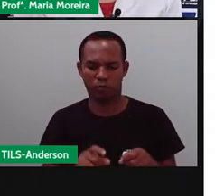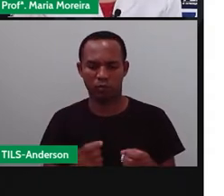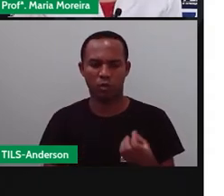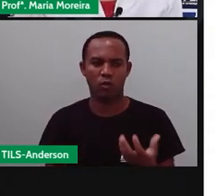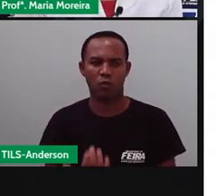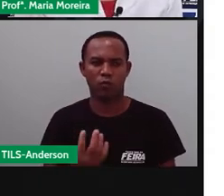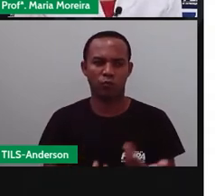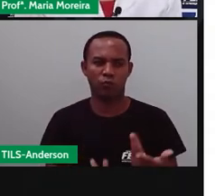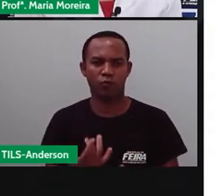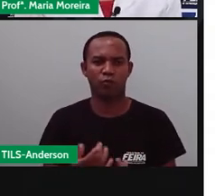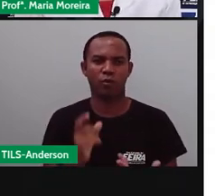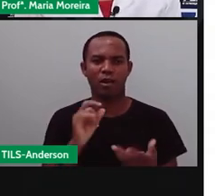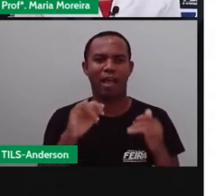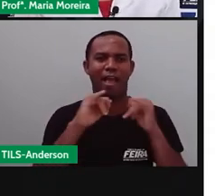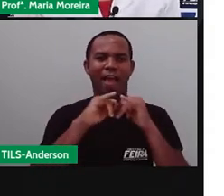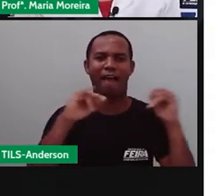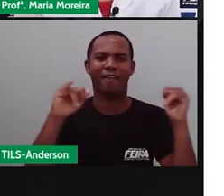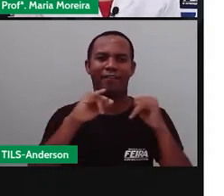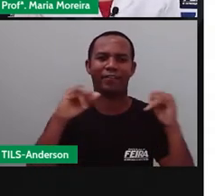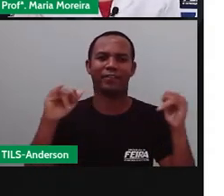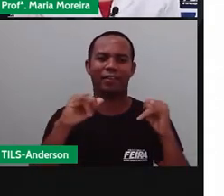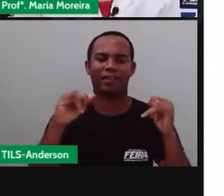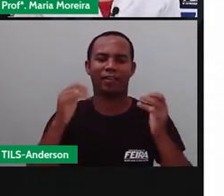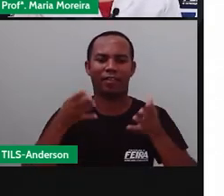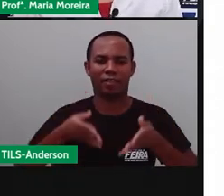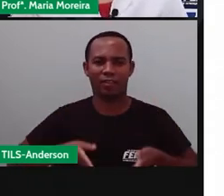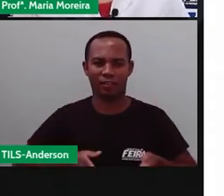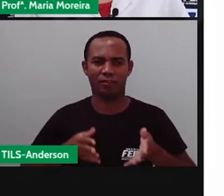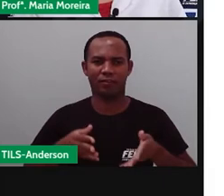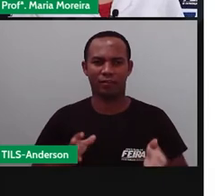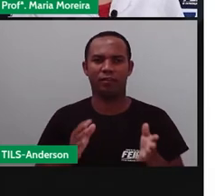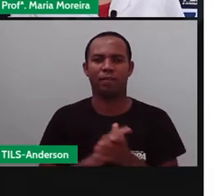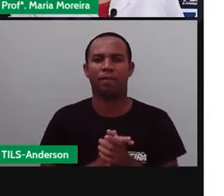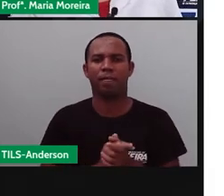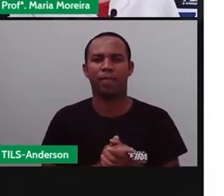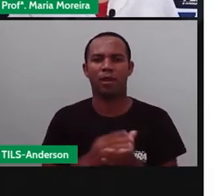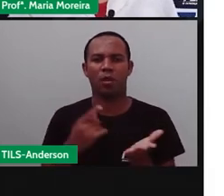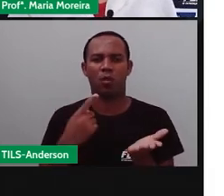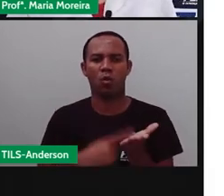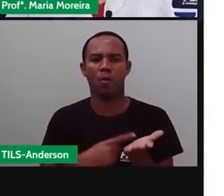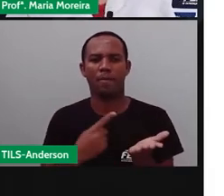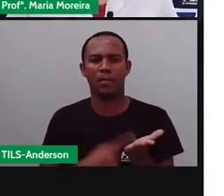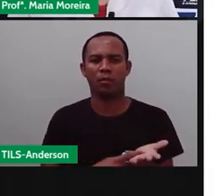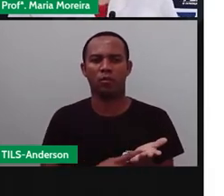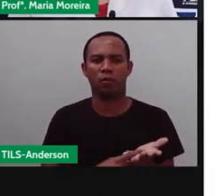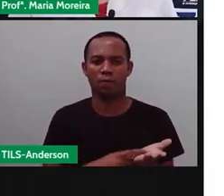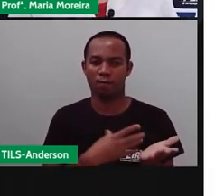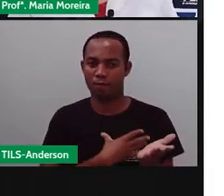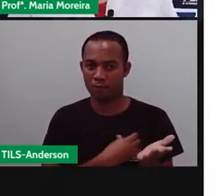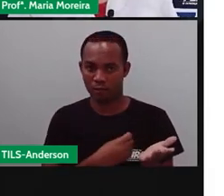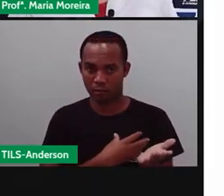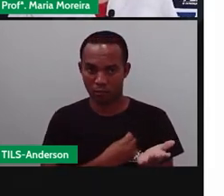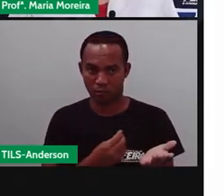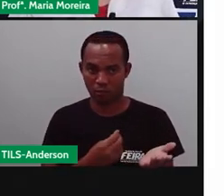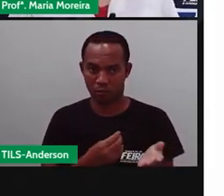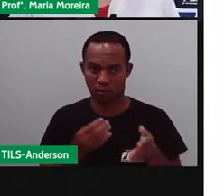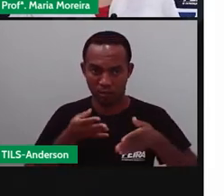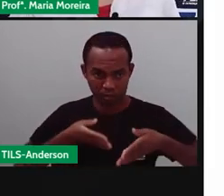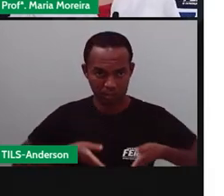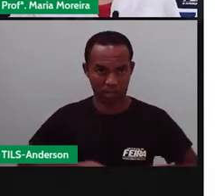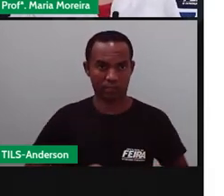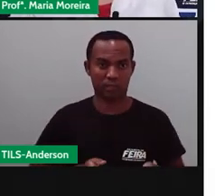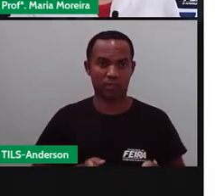telefone. E aí, que foi que Isabel fez? Combinou com Maria, que quando o João Batista nascesse, quando o seu filho